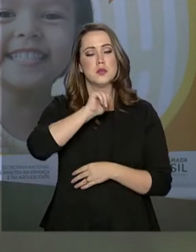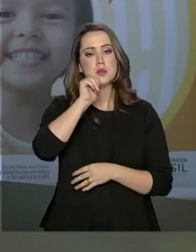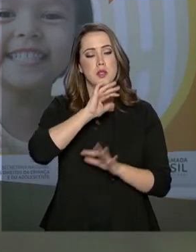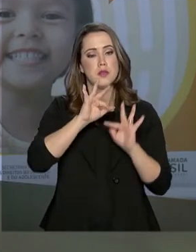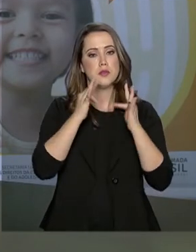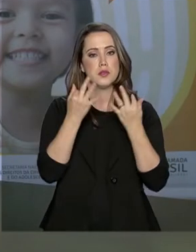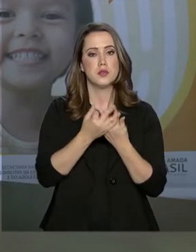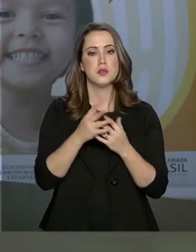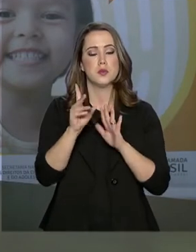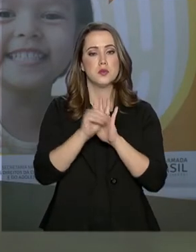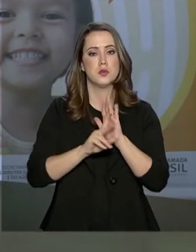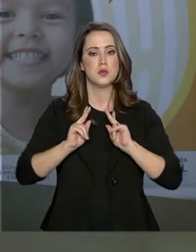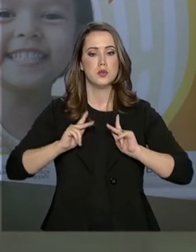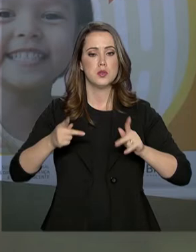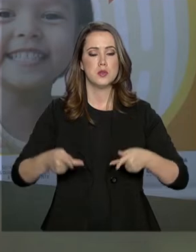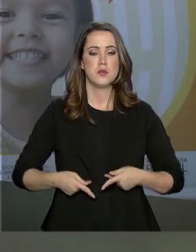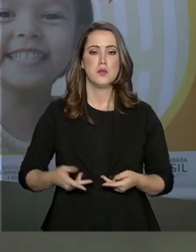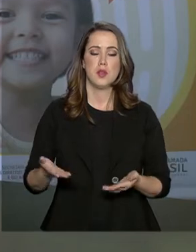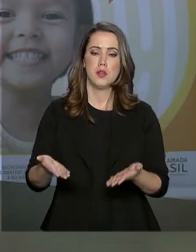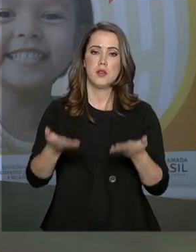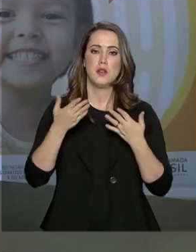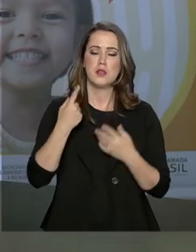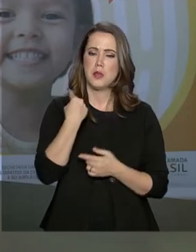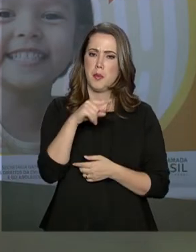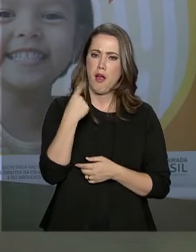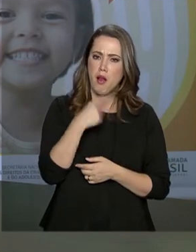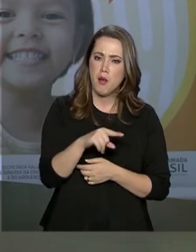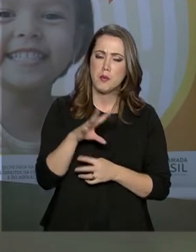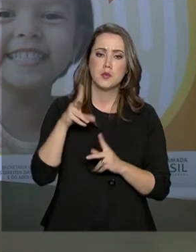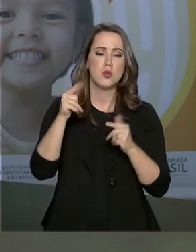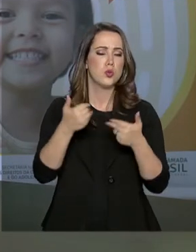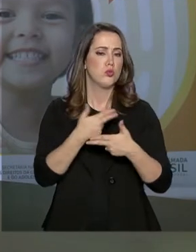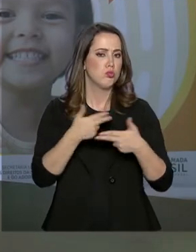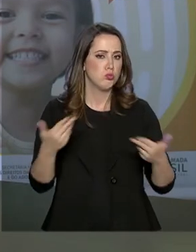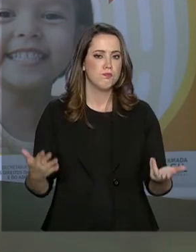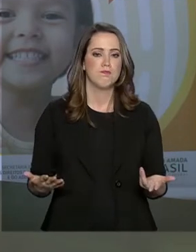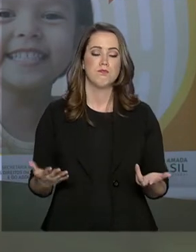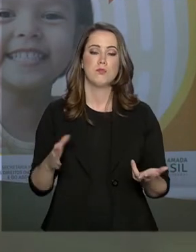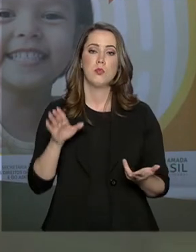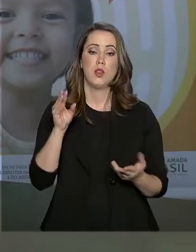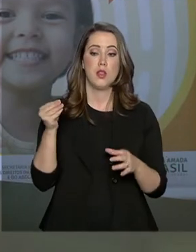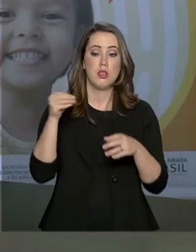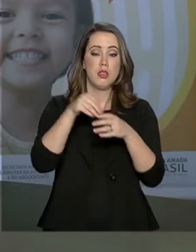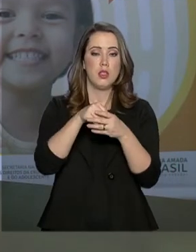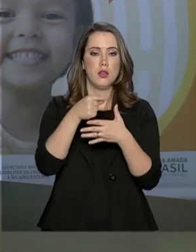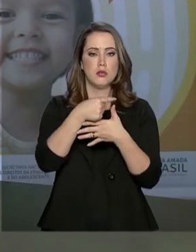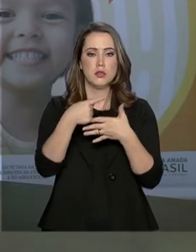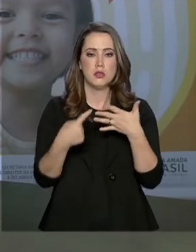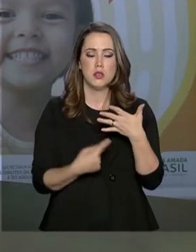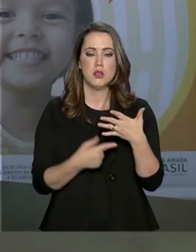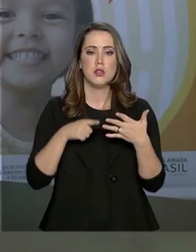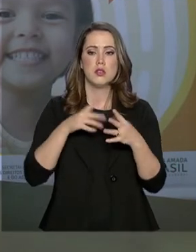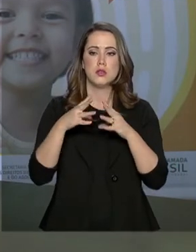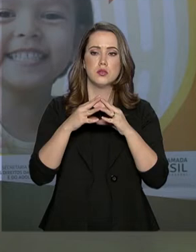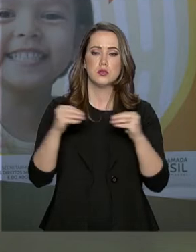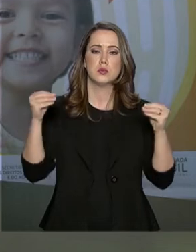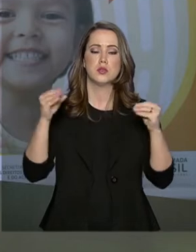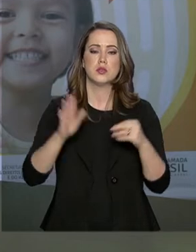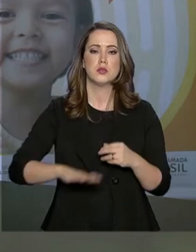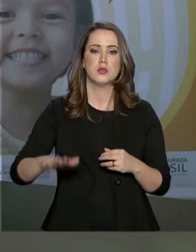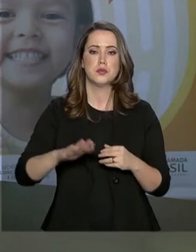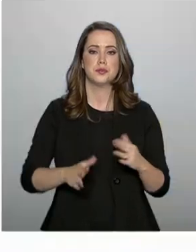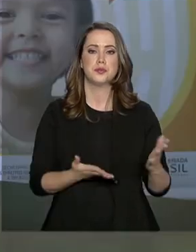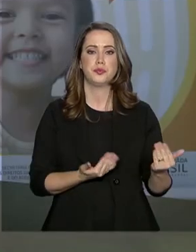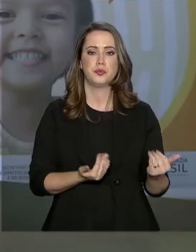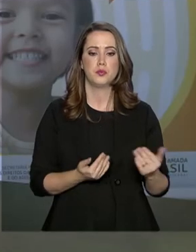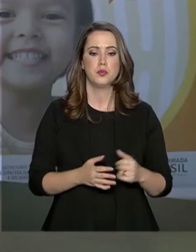da Família e dos Direitos Humanos, que recebe denúncias de todos os tipos. E dentre essas denúncias, o desaparecimento de crianças